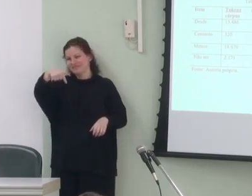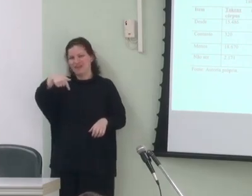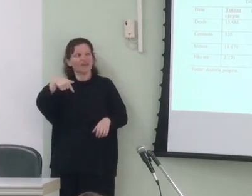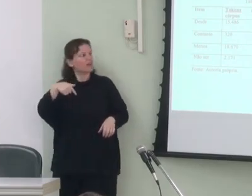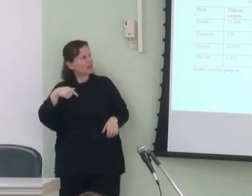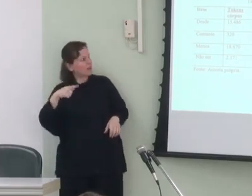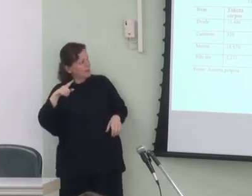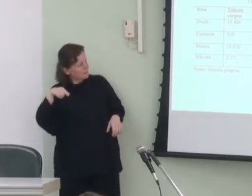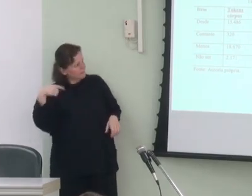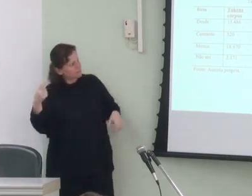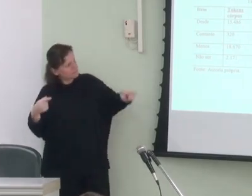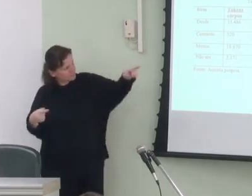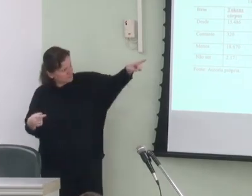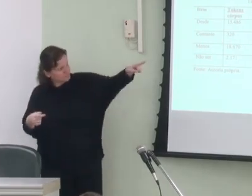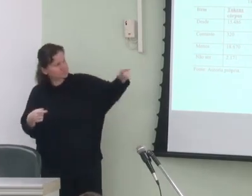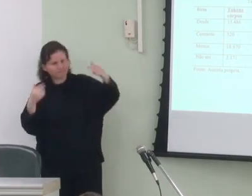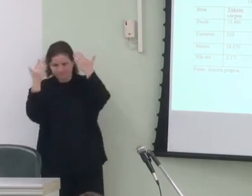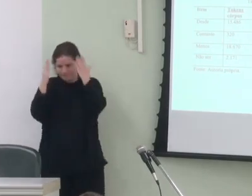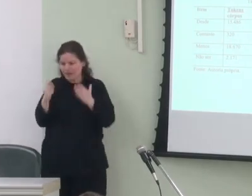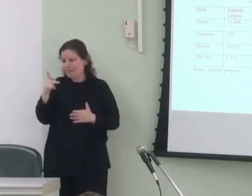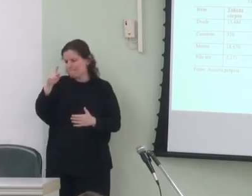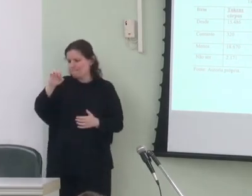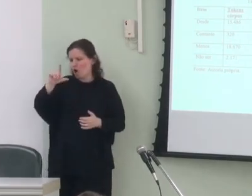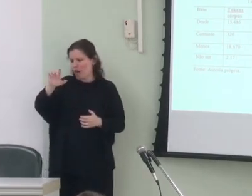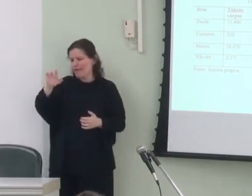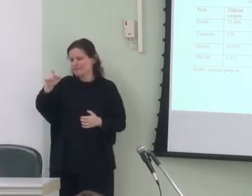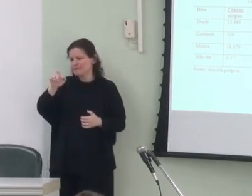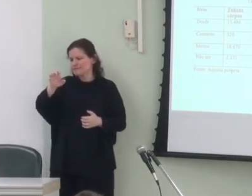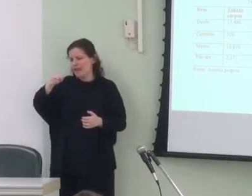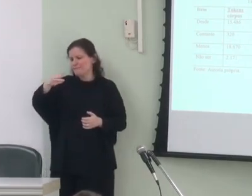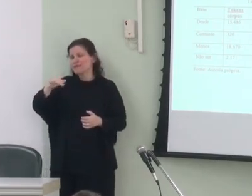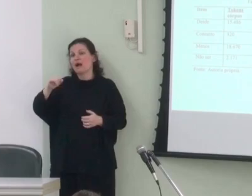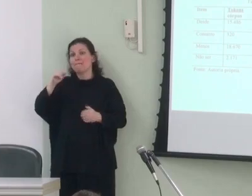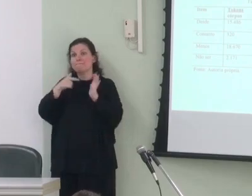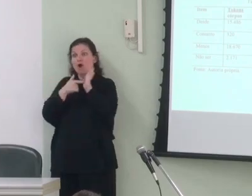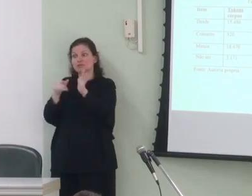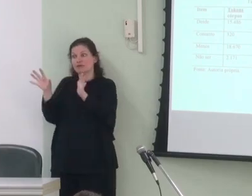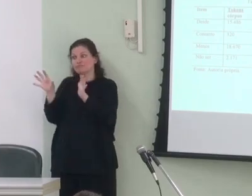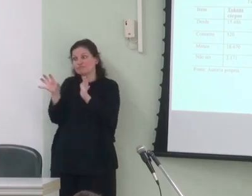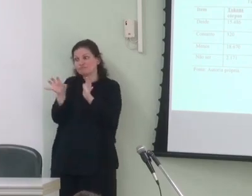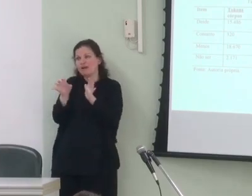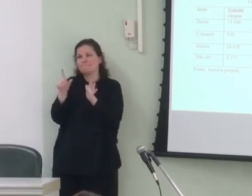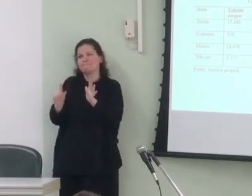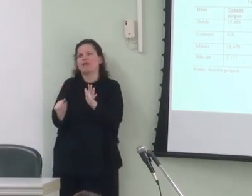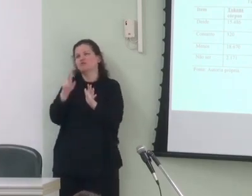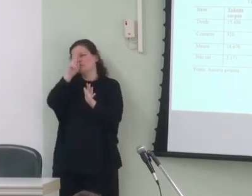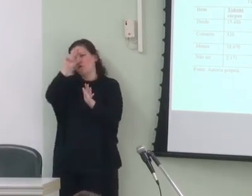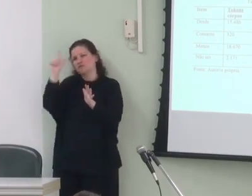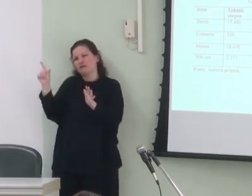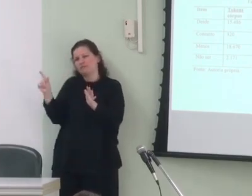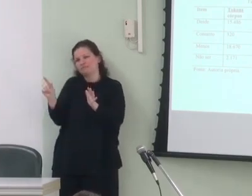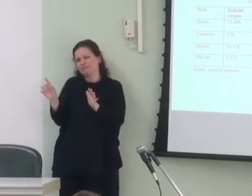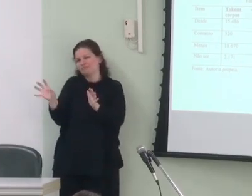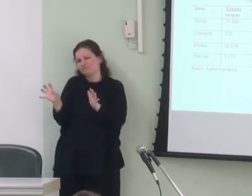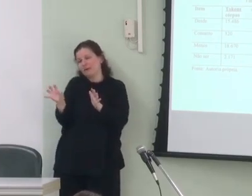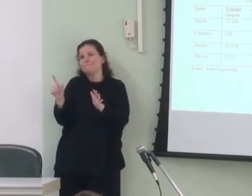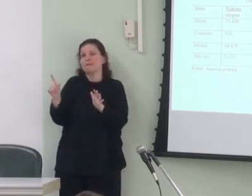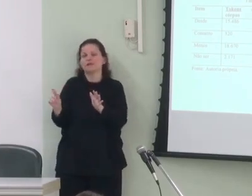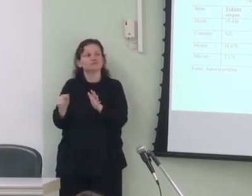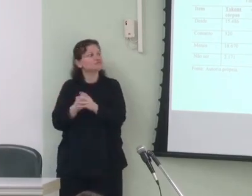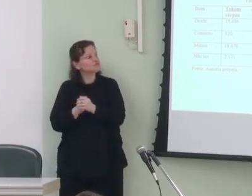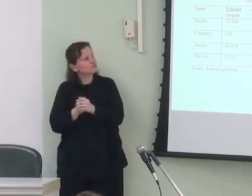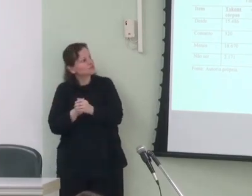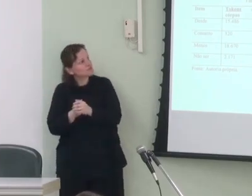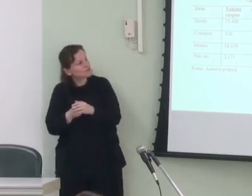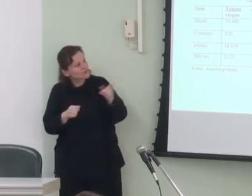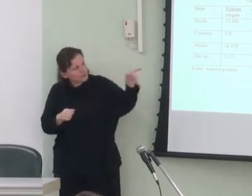passar a tabela a análise colexêmica simples mostra que desde é atraído com menor força pode passar no